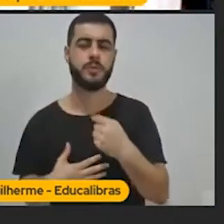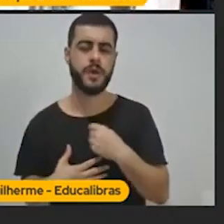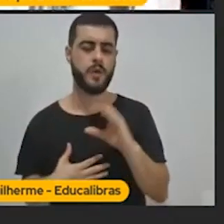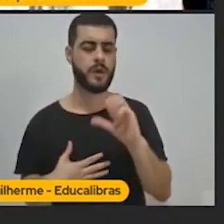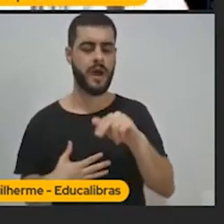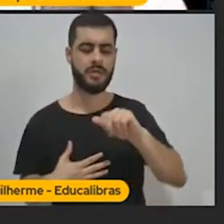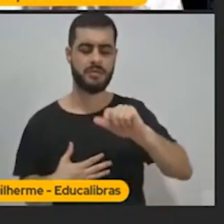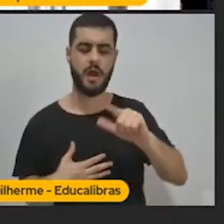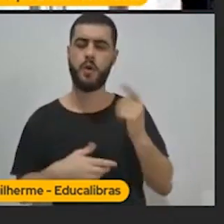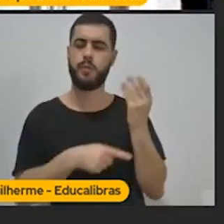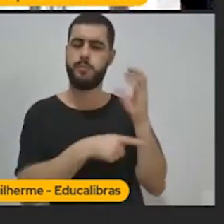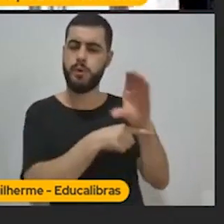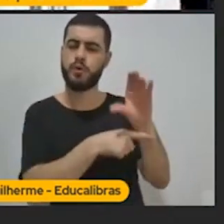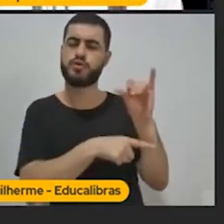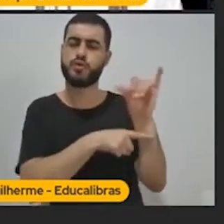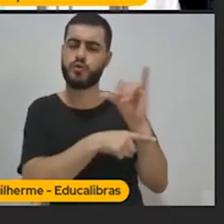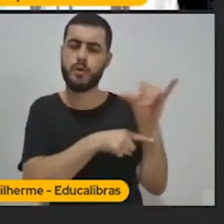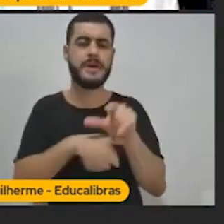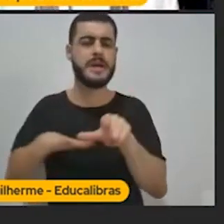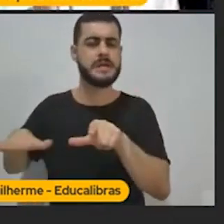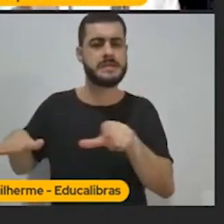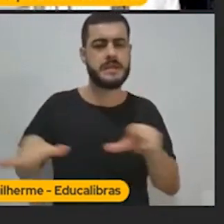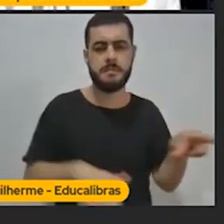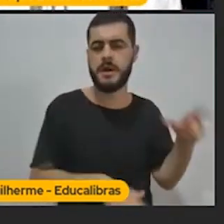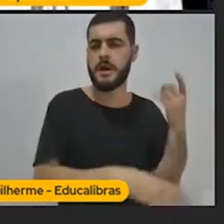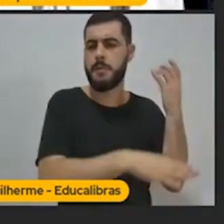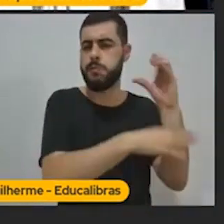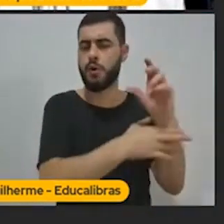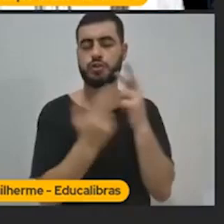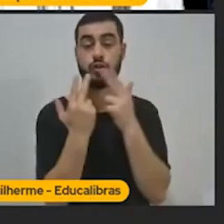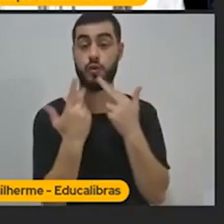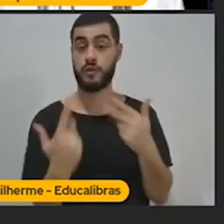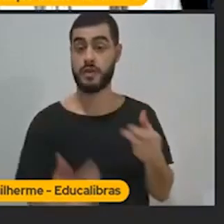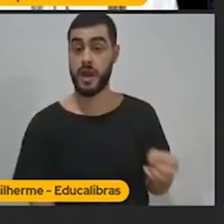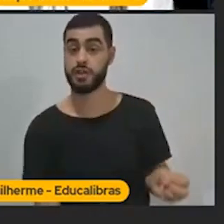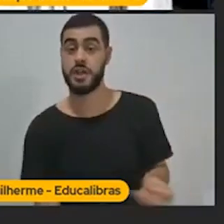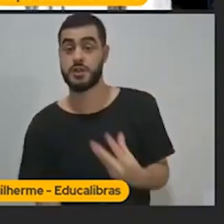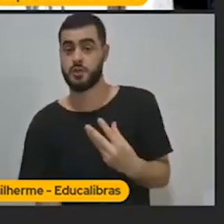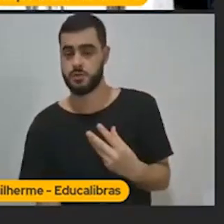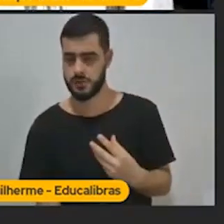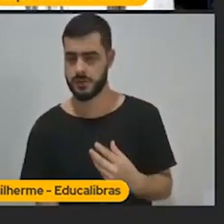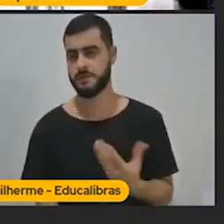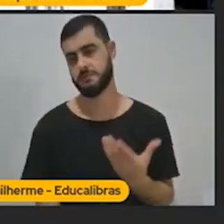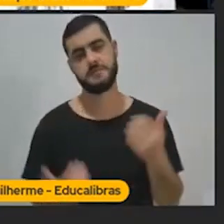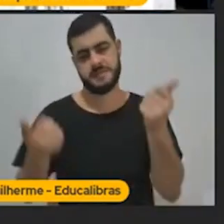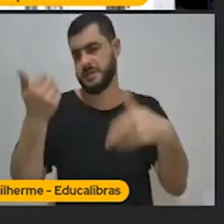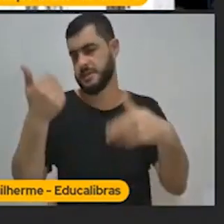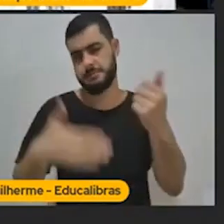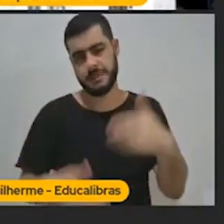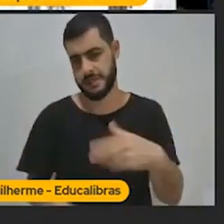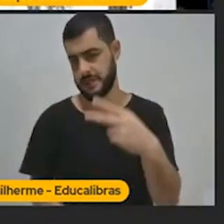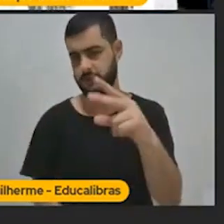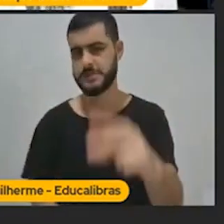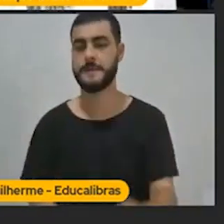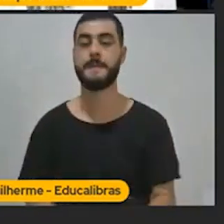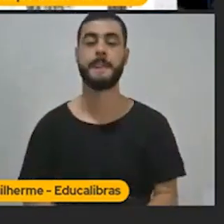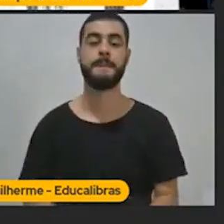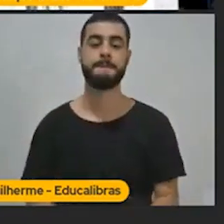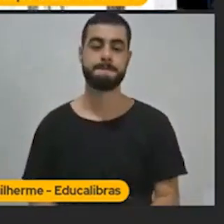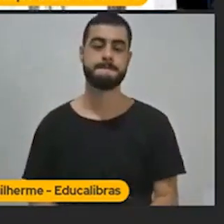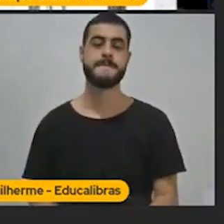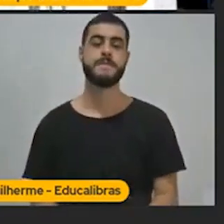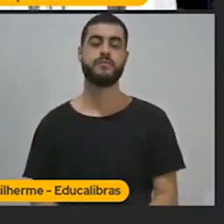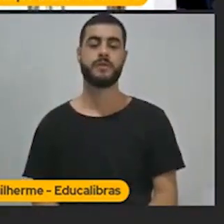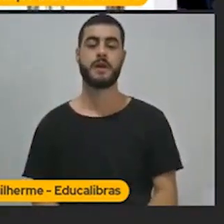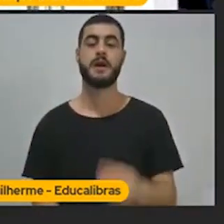tem um conteúdo novo e exclusivo, e aí coloca diferente da. Aí você coloca concorrência. Quem são as pessoas que já fazem coisas semelhantes